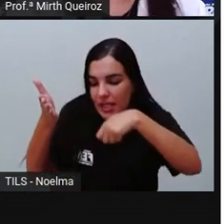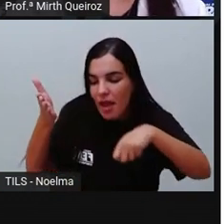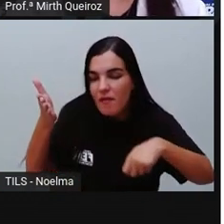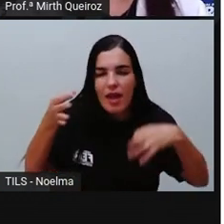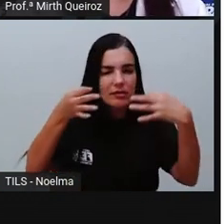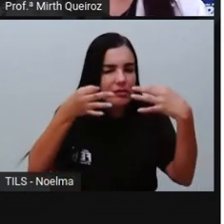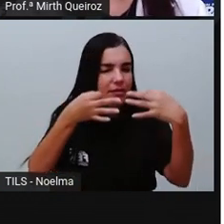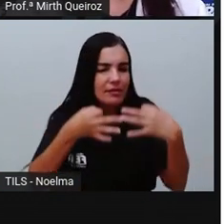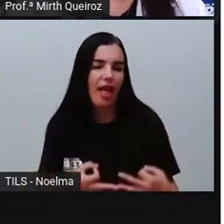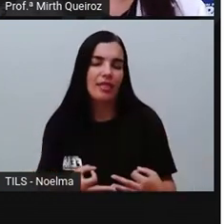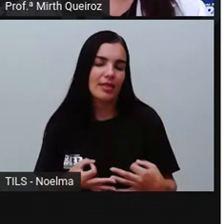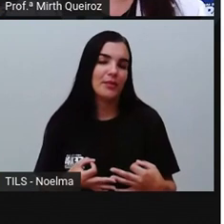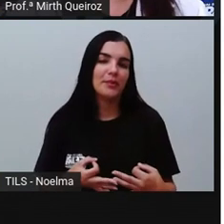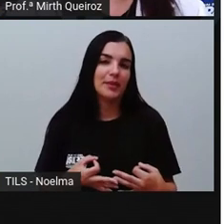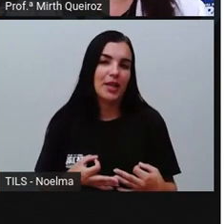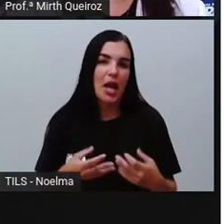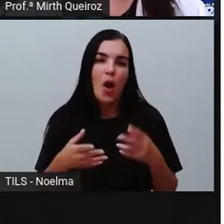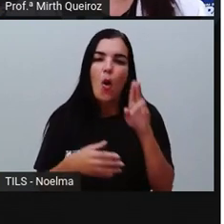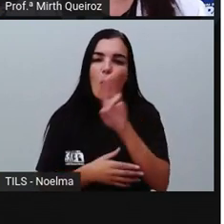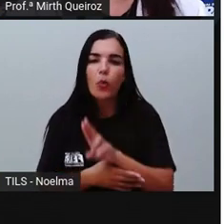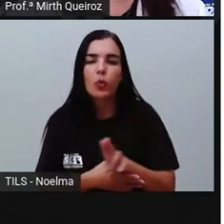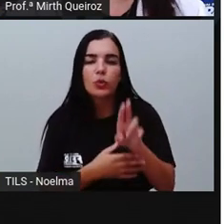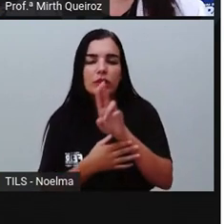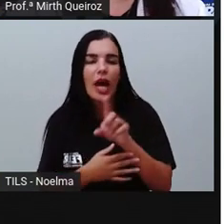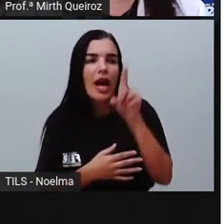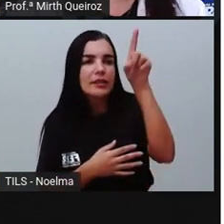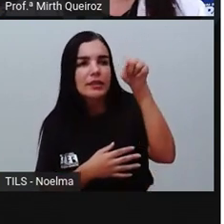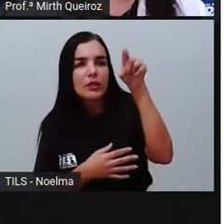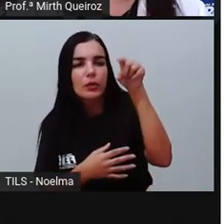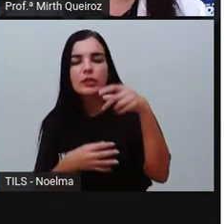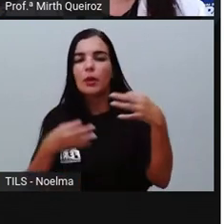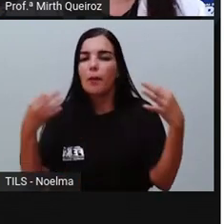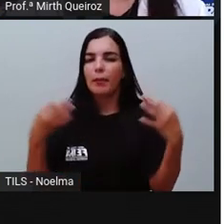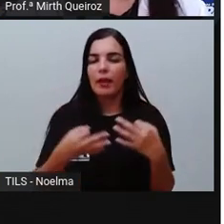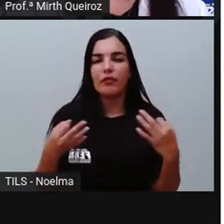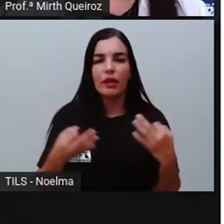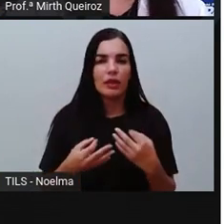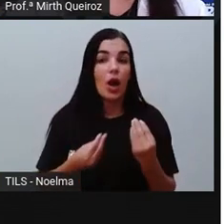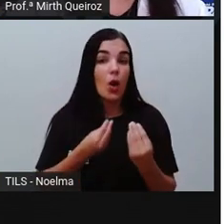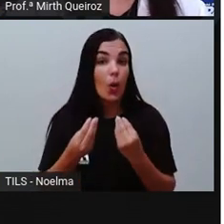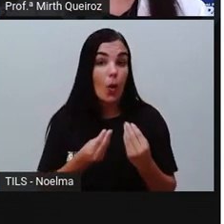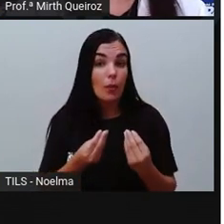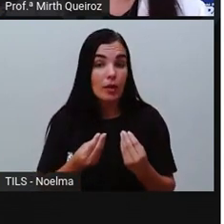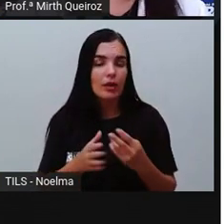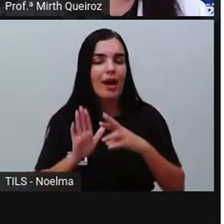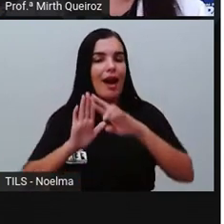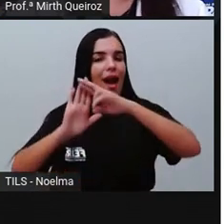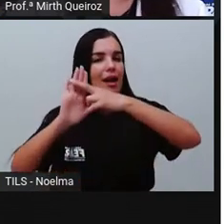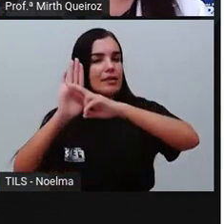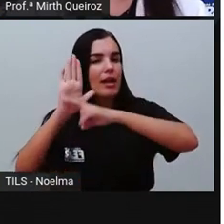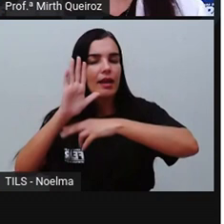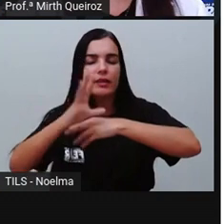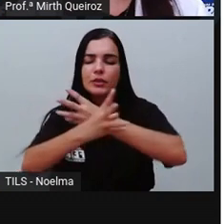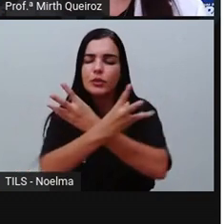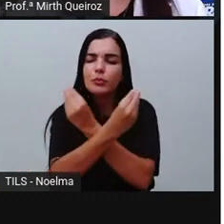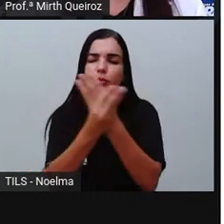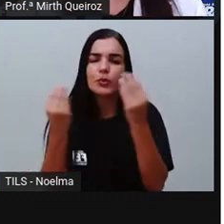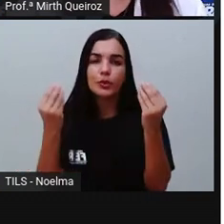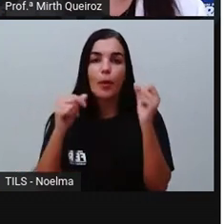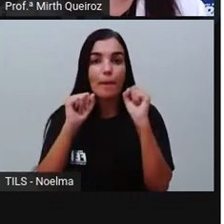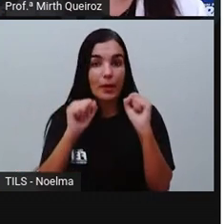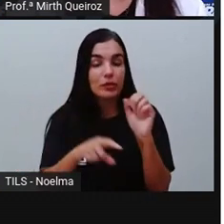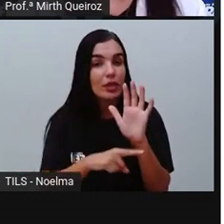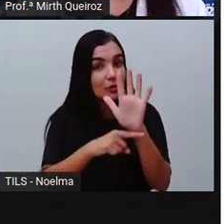correta, né? A utilizar essa acentuação aí de forma correta. As regras são inúmeras. Podem ajudar?